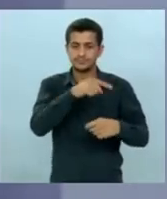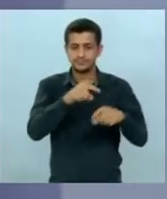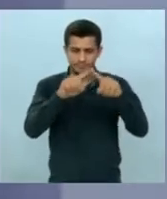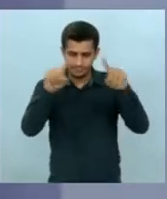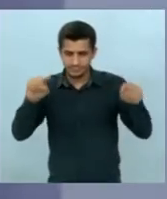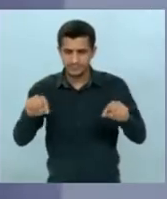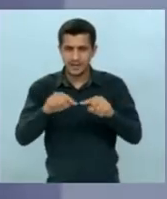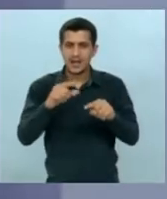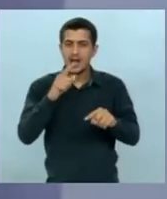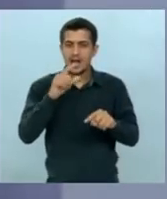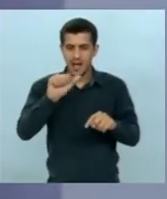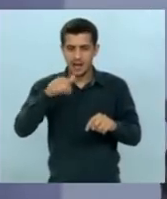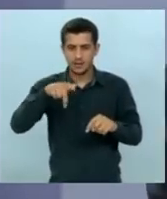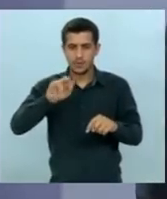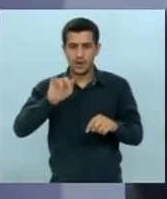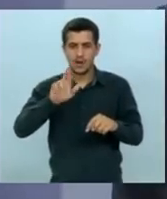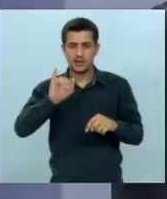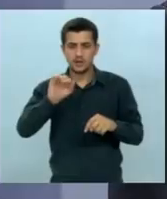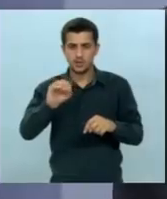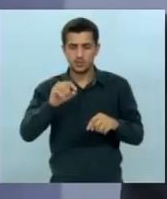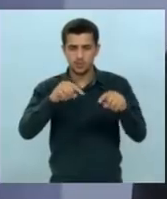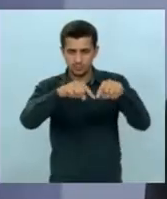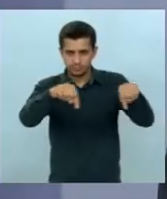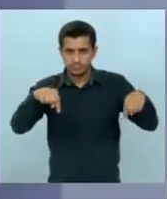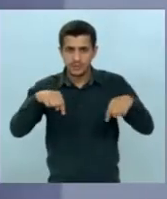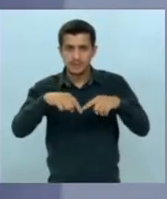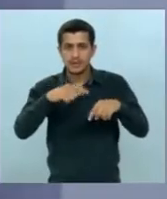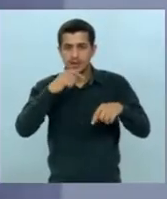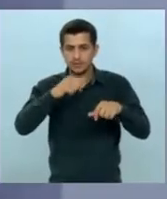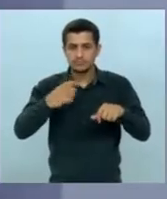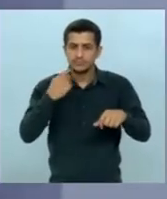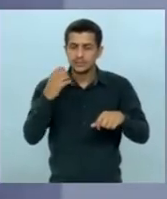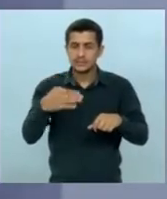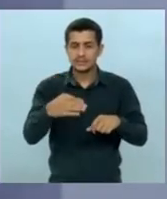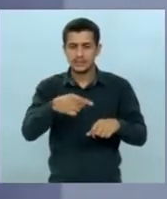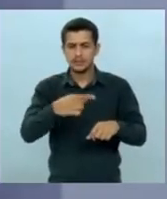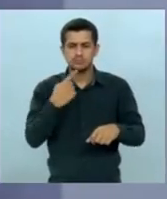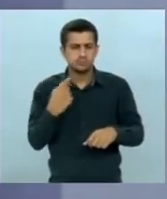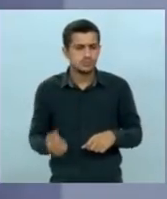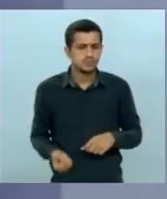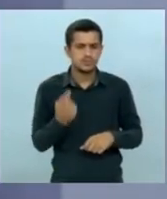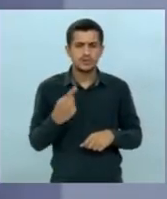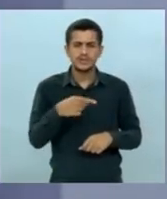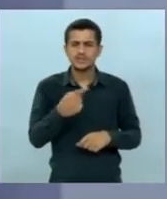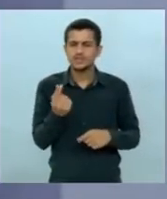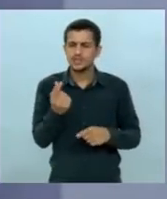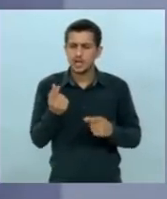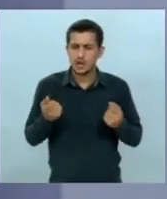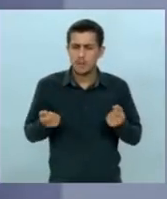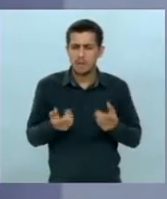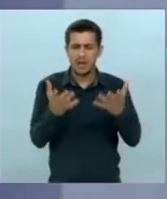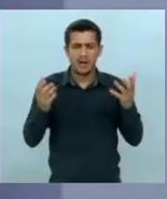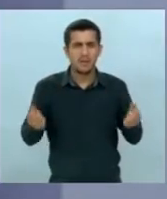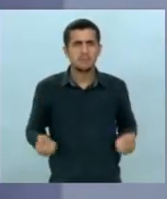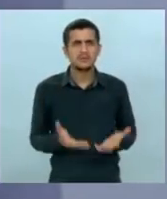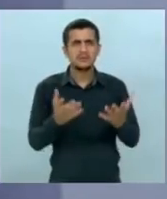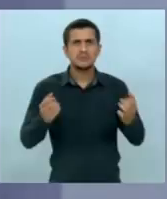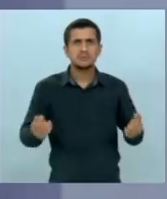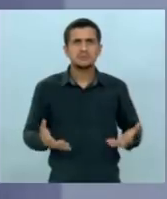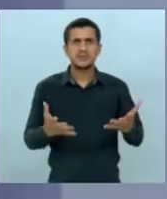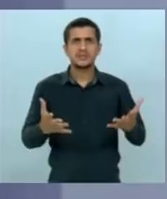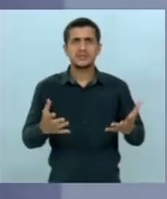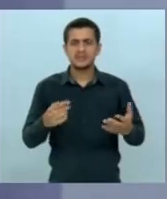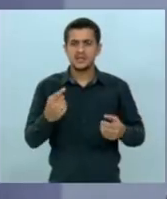Aquário foi um absurdo que foi feito no governo anterior gastaram dinheiro público em coisa que não é prioridade para a população eu